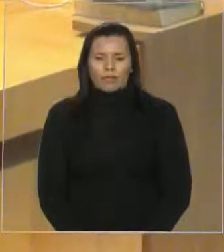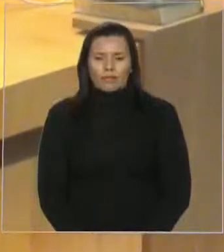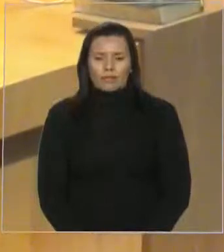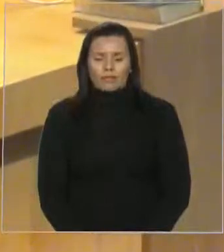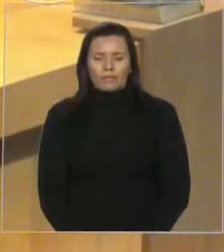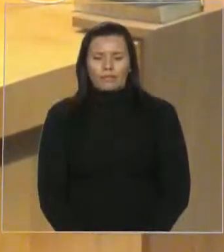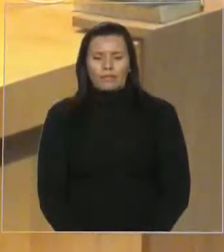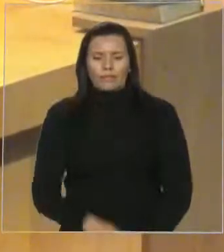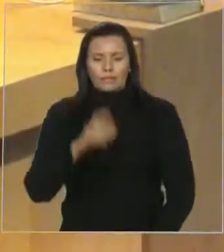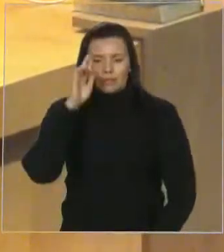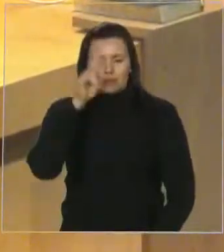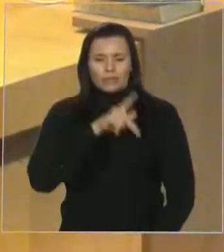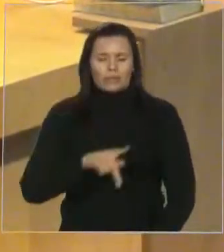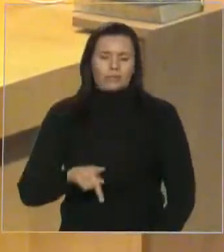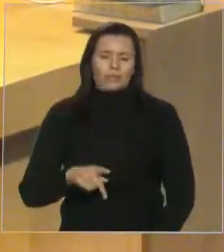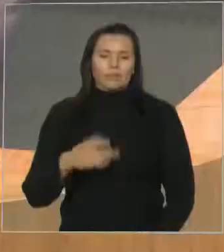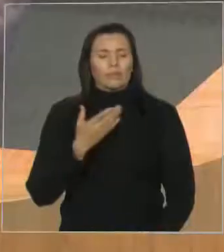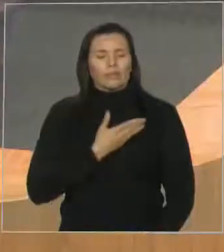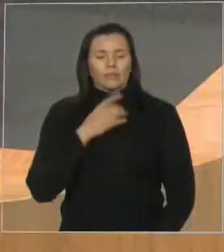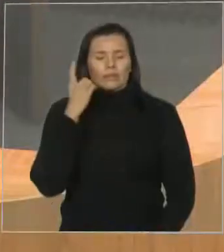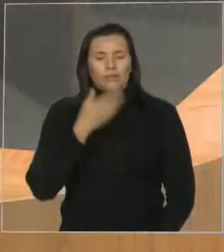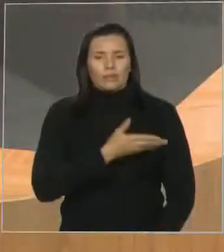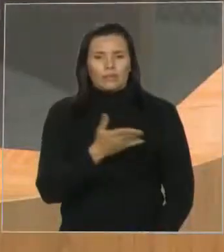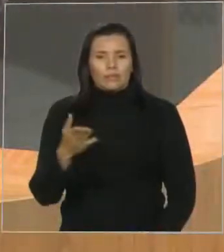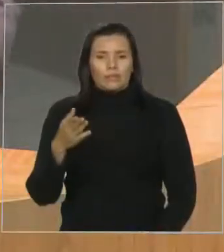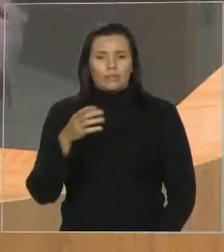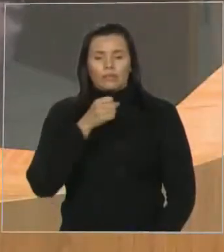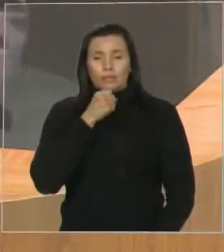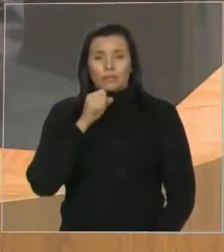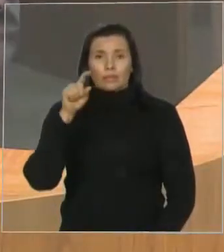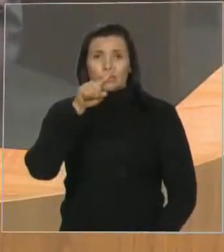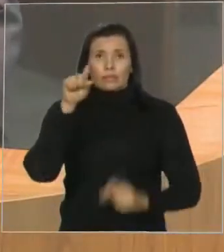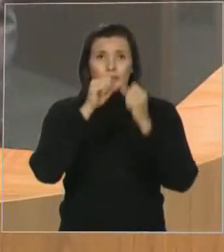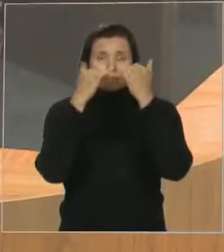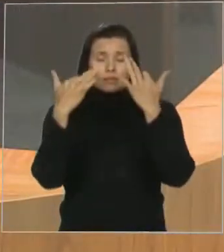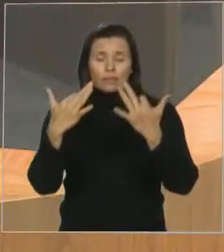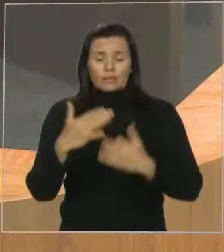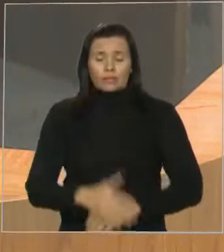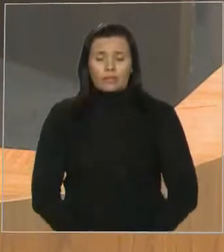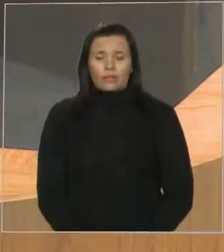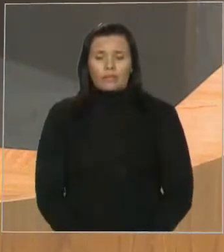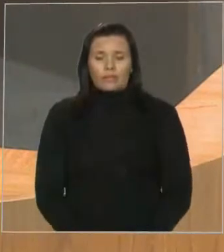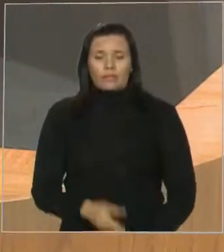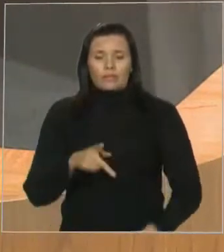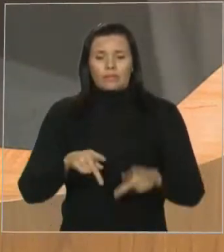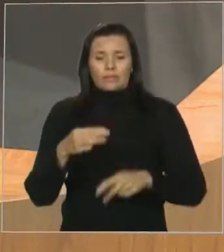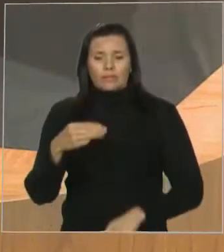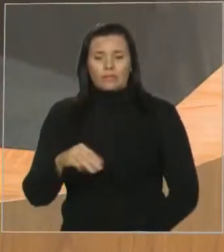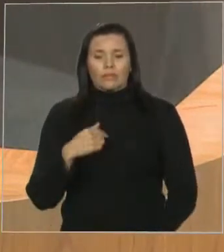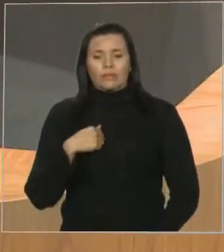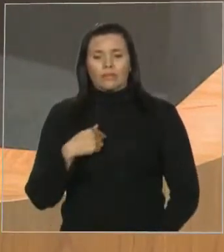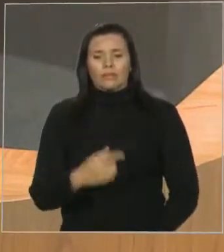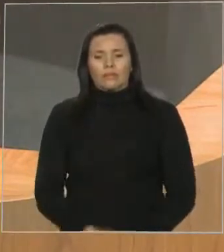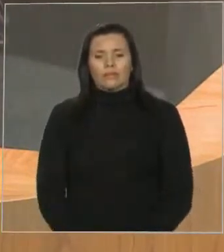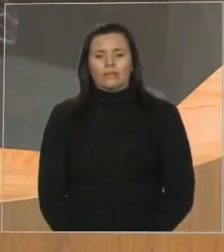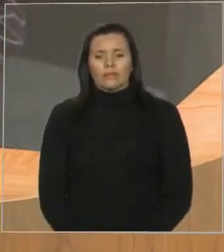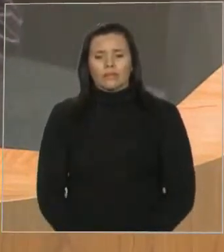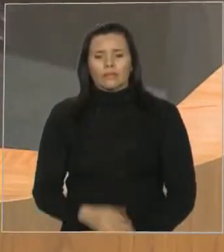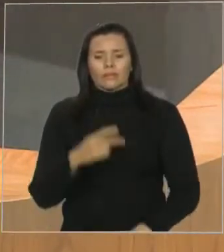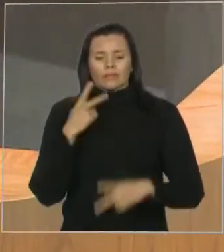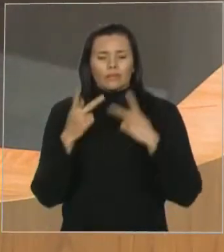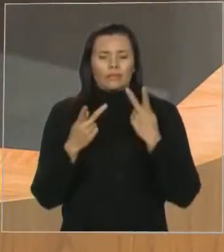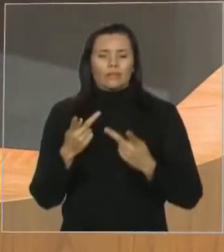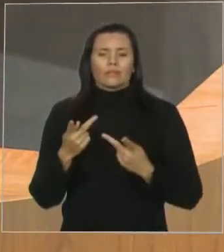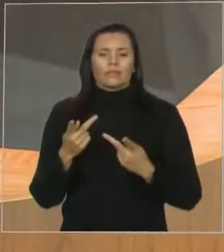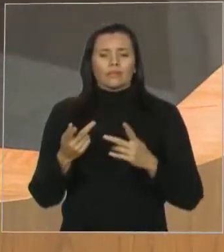Senhor Presidente, colegas parlamentares, imprensa, galerias, galeria, povo do Maranhão, queria comentar o deputado Júnior Verde